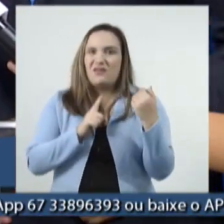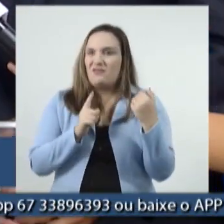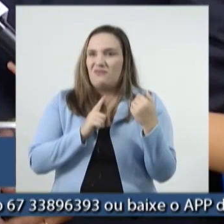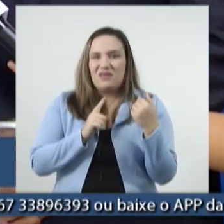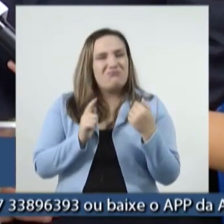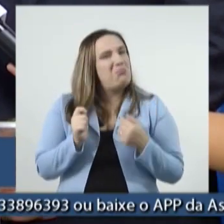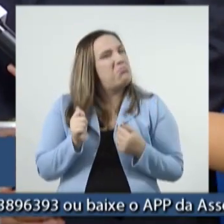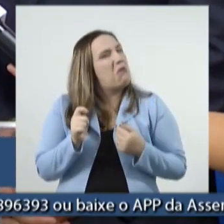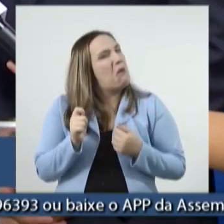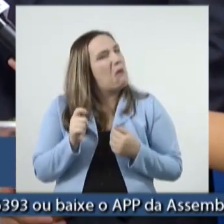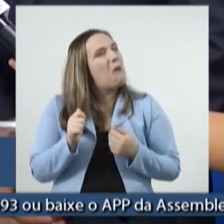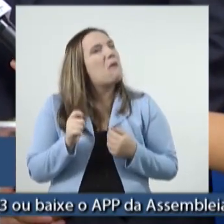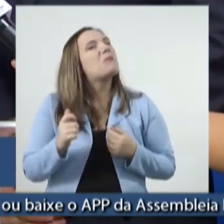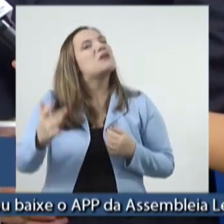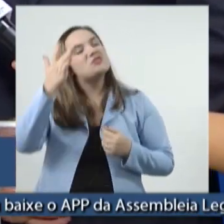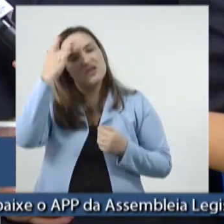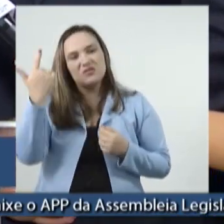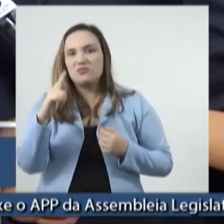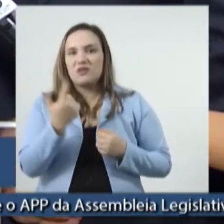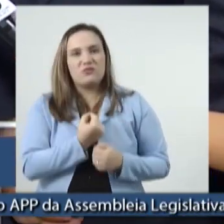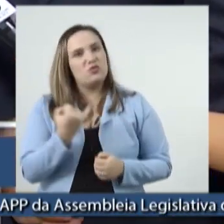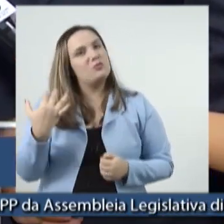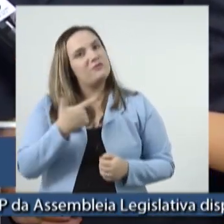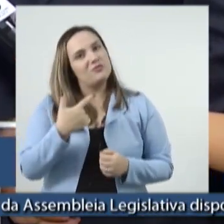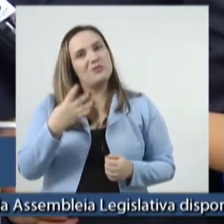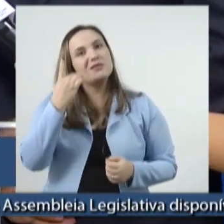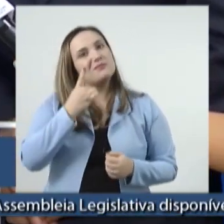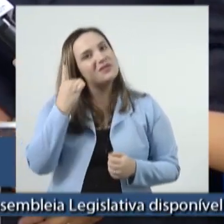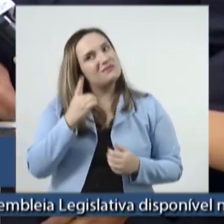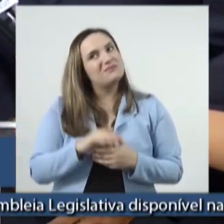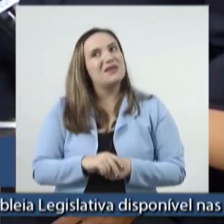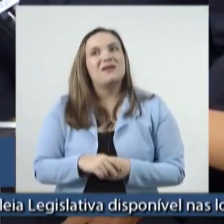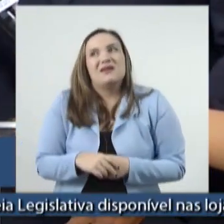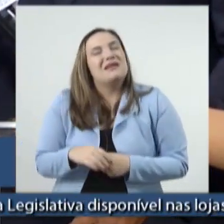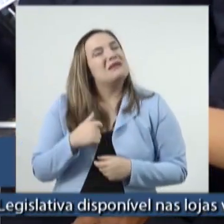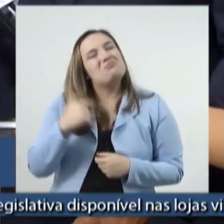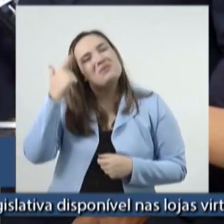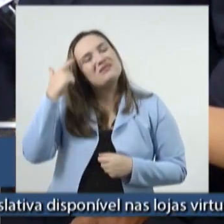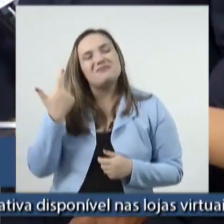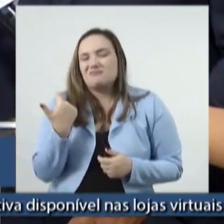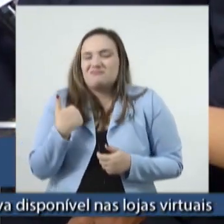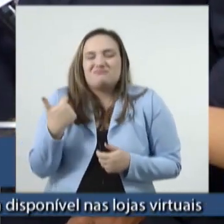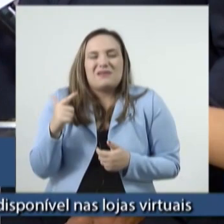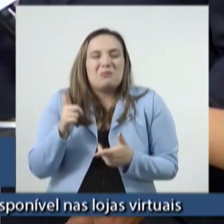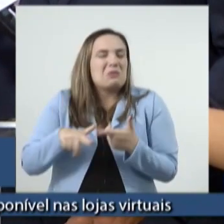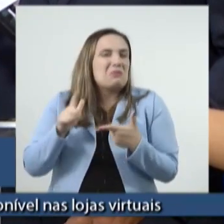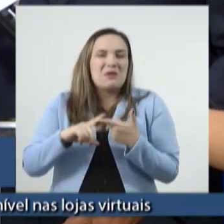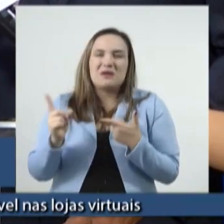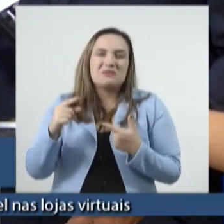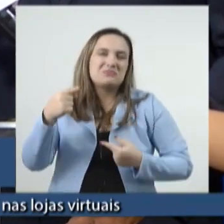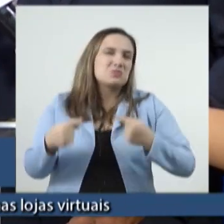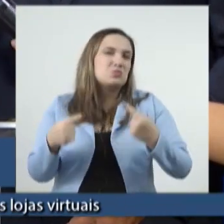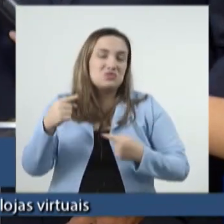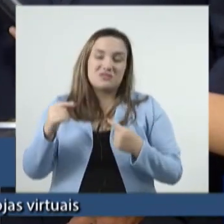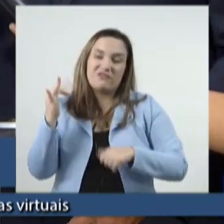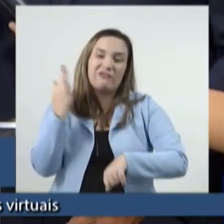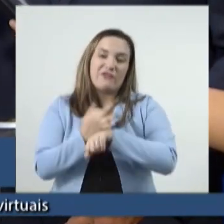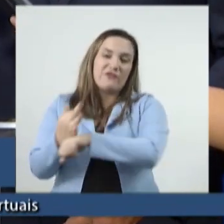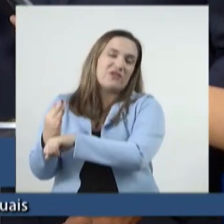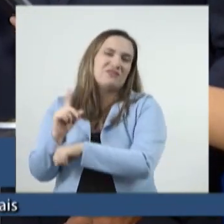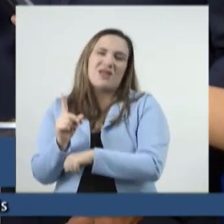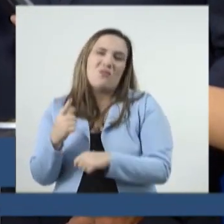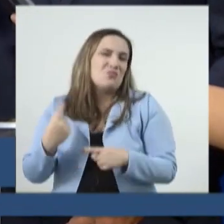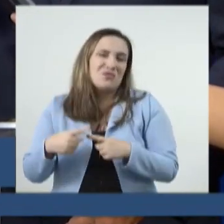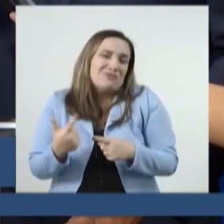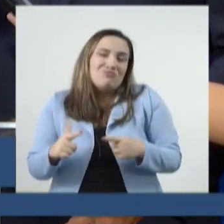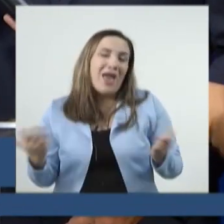foi raro as vezes que nós não tivemos 24 deputados presentes, eu penso que eu não vou nem precisar discutir com os deputados que são de falta, porque não